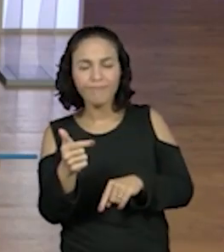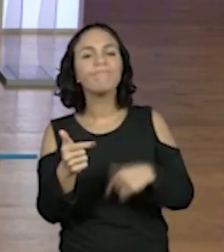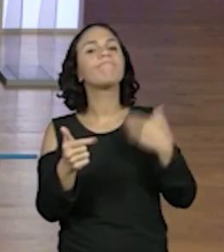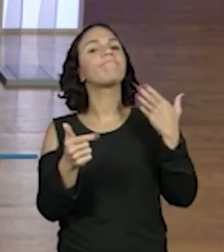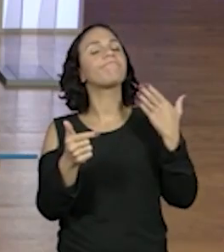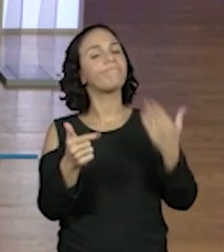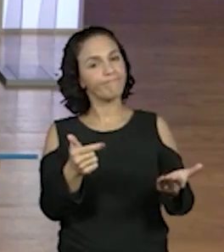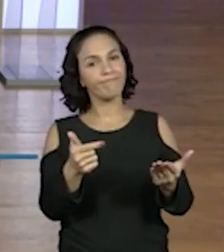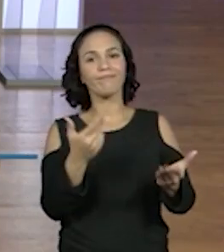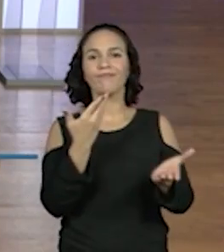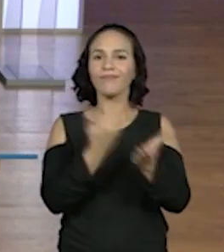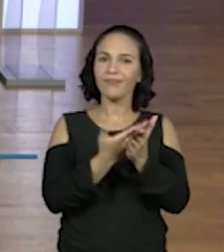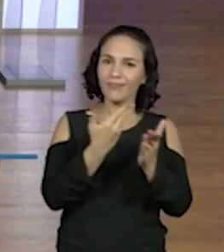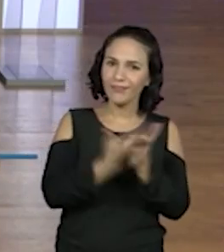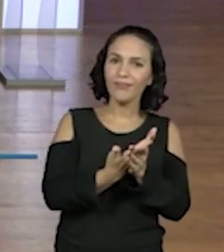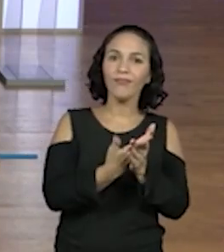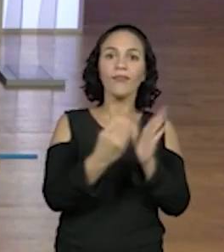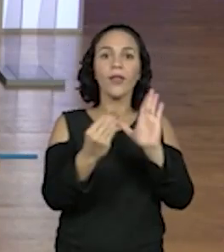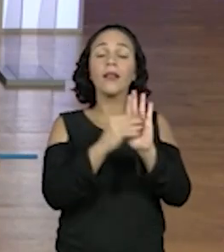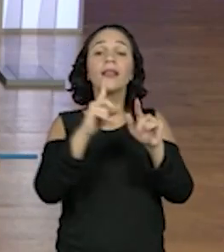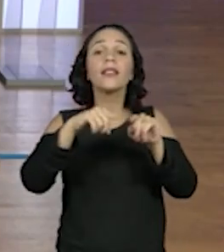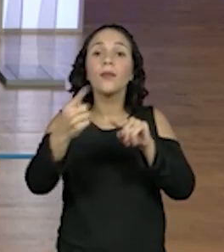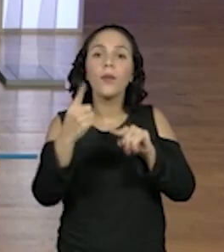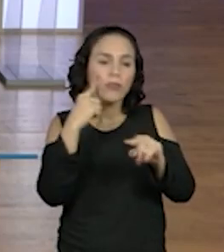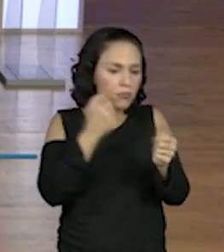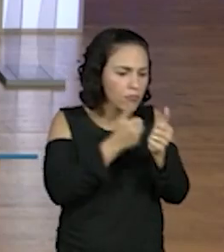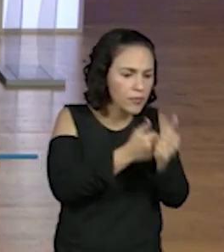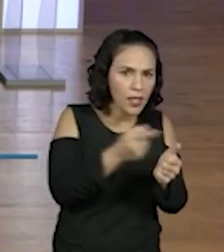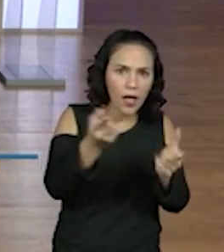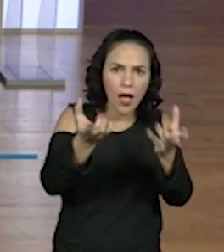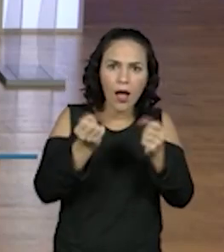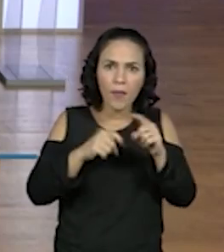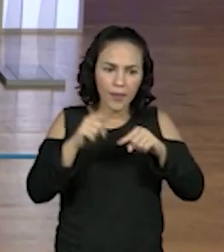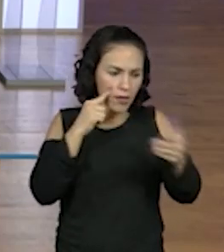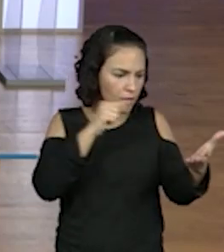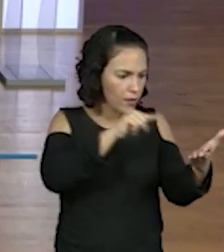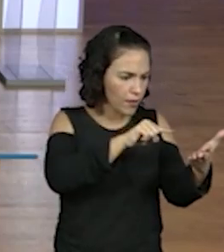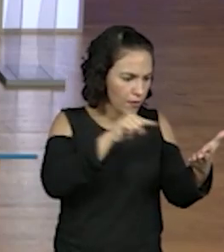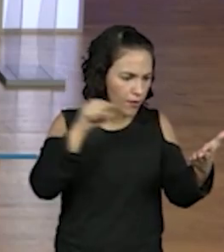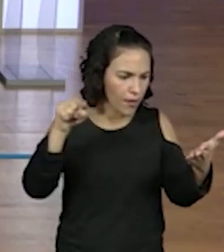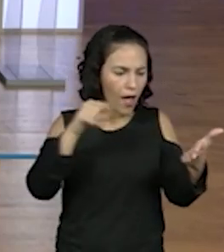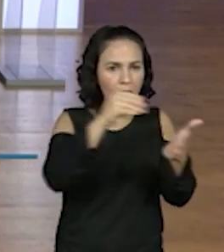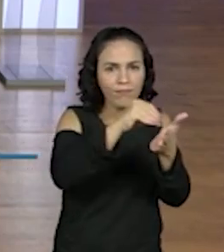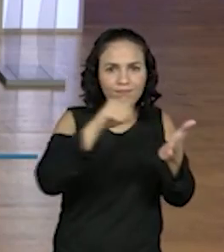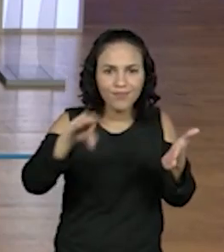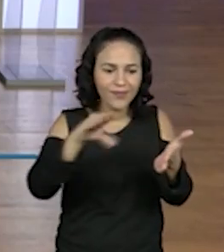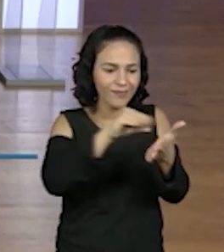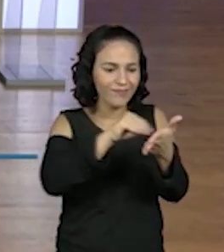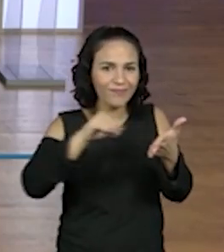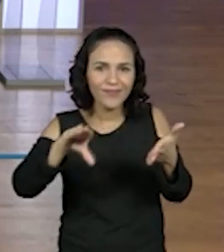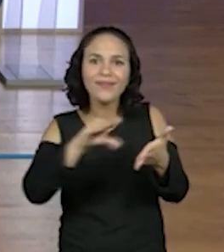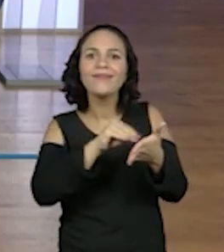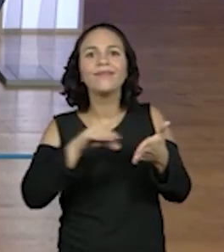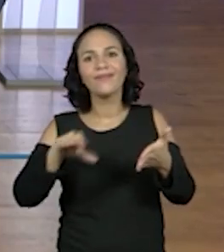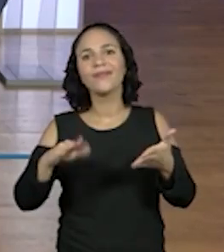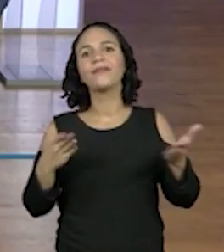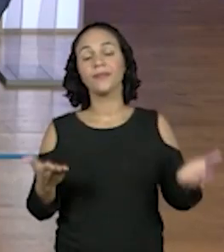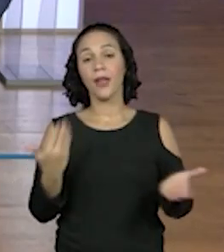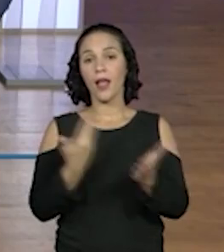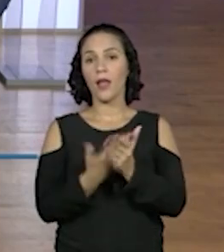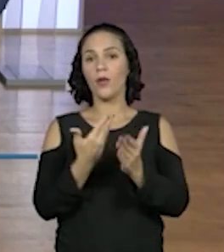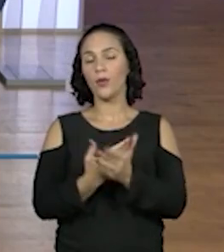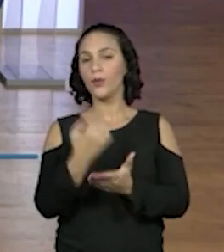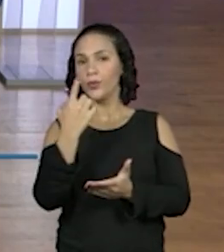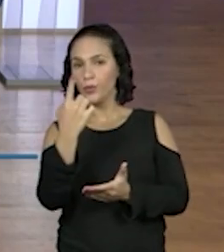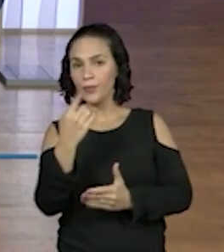nome da aula. depois se encontrar lá quando receber o material, Isso mesmo. Aula 1, hoje, sequência 2 do